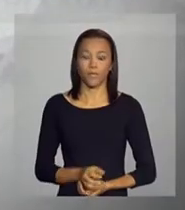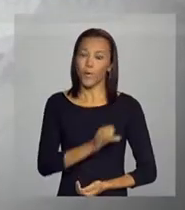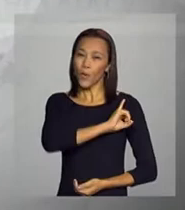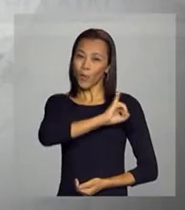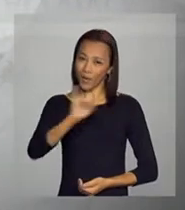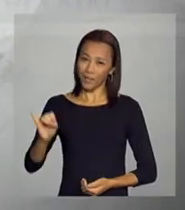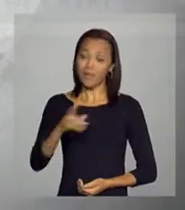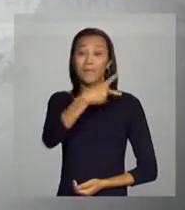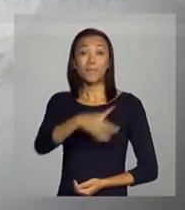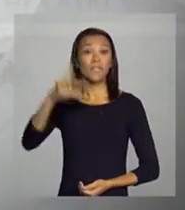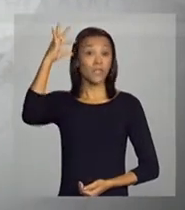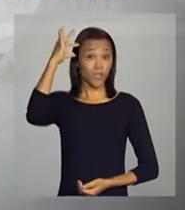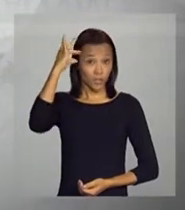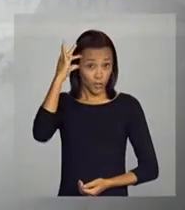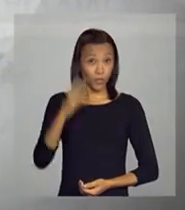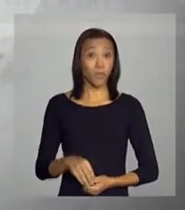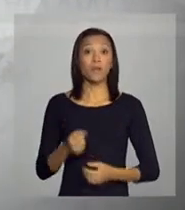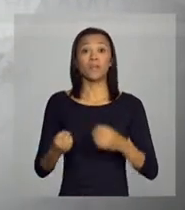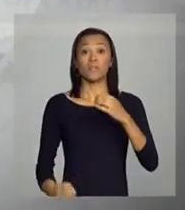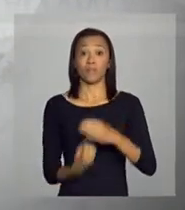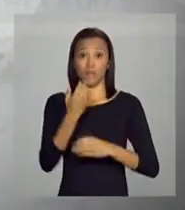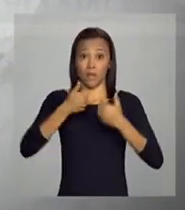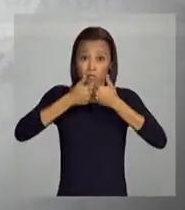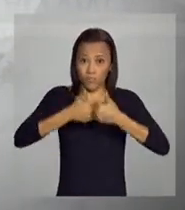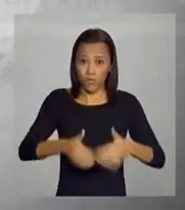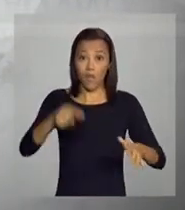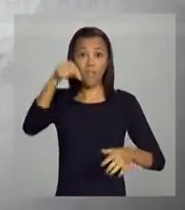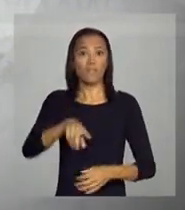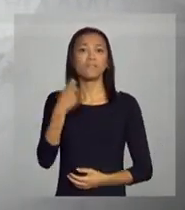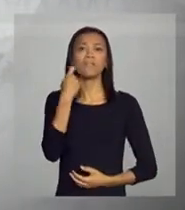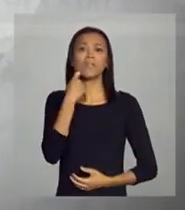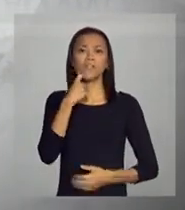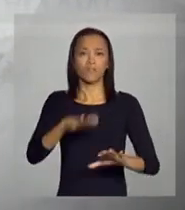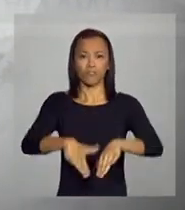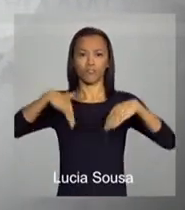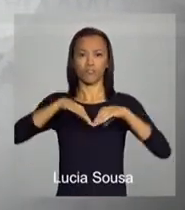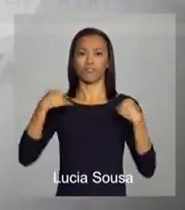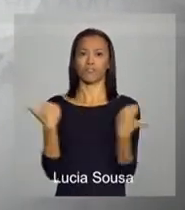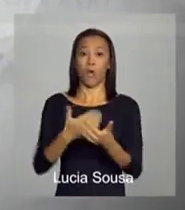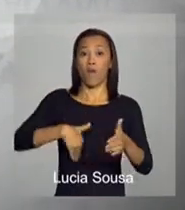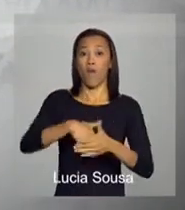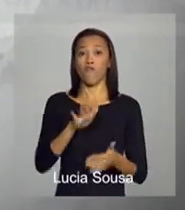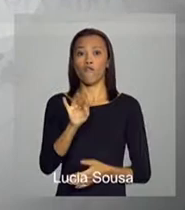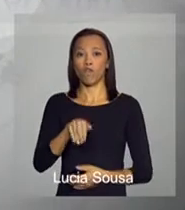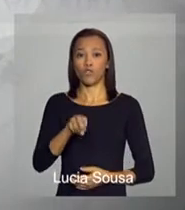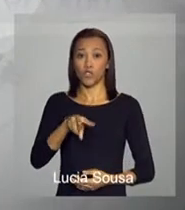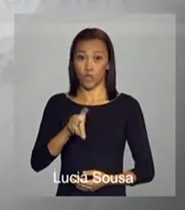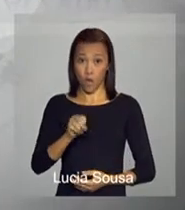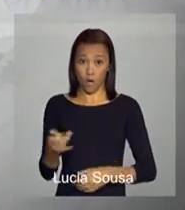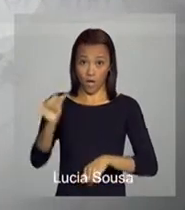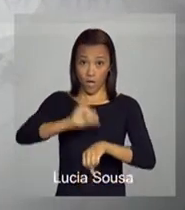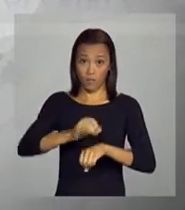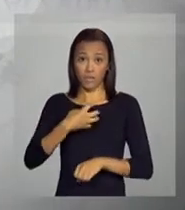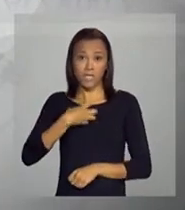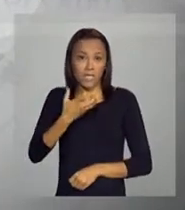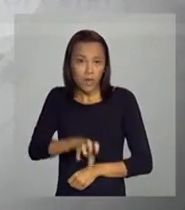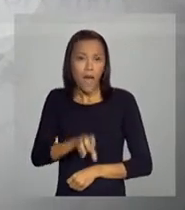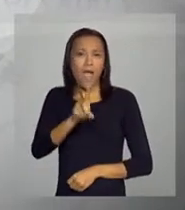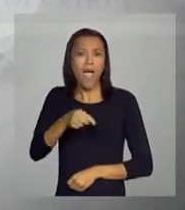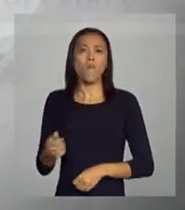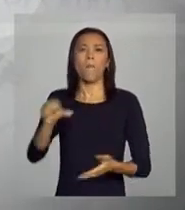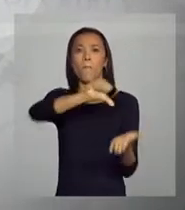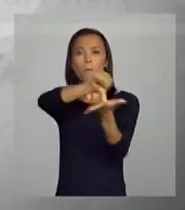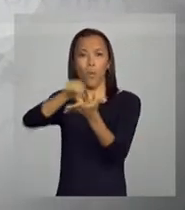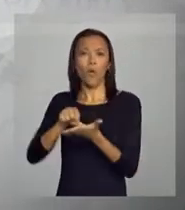Olá, a presidenta Dilma Rousseff inaugura nesta sexta-feira a Arena Fonte Nova em Salvador, uma das sedes da